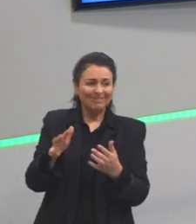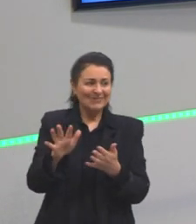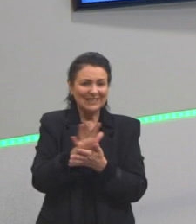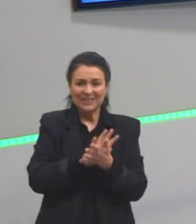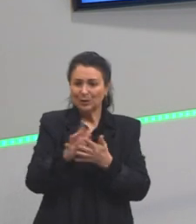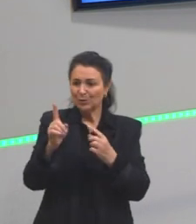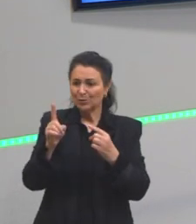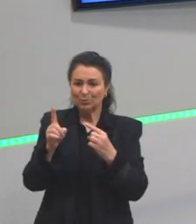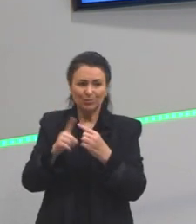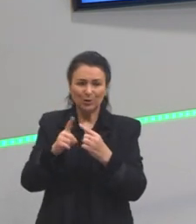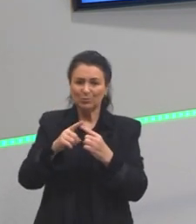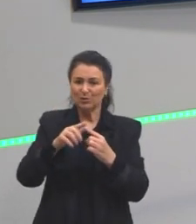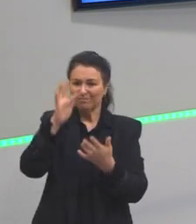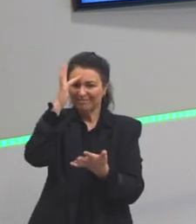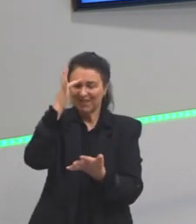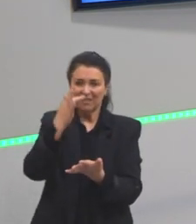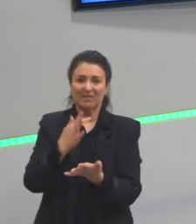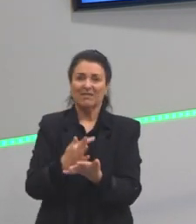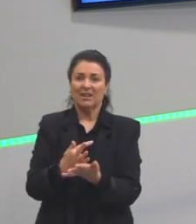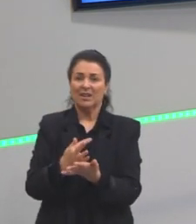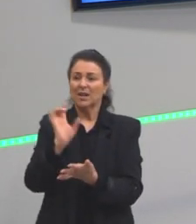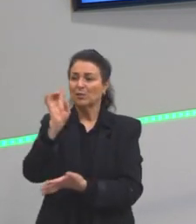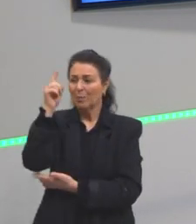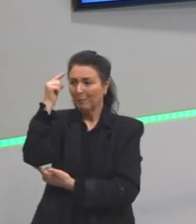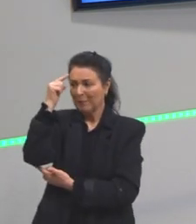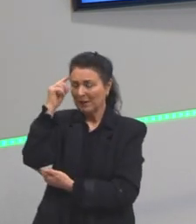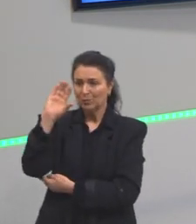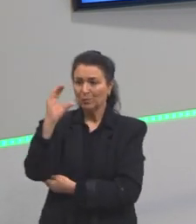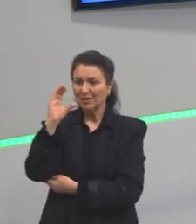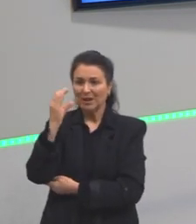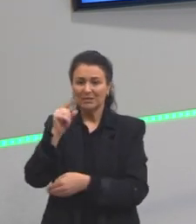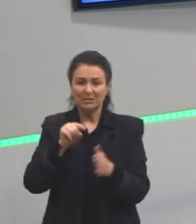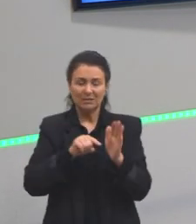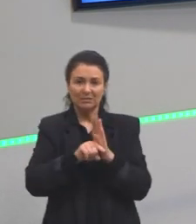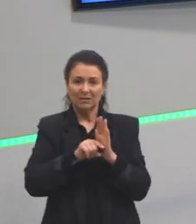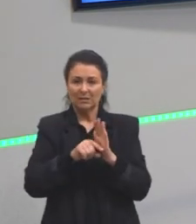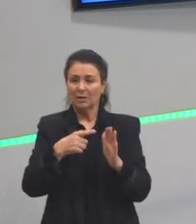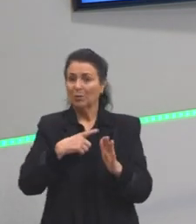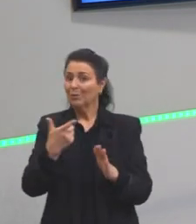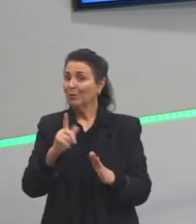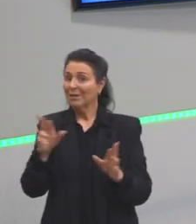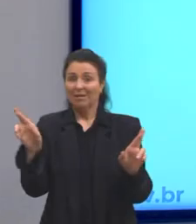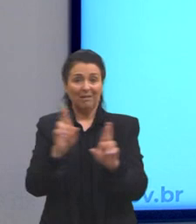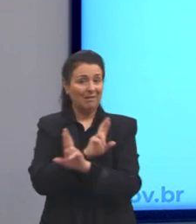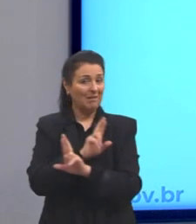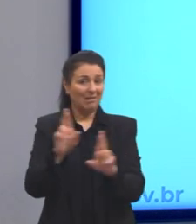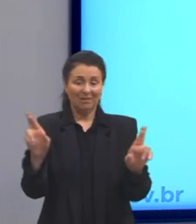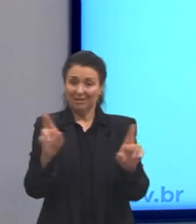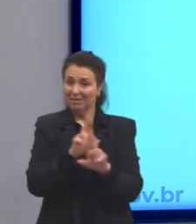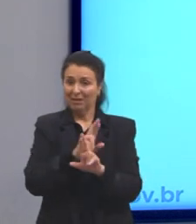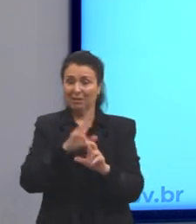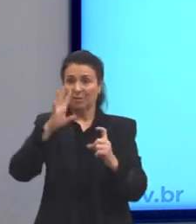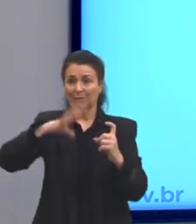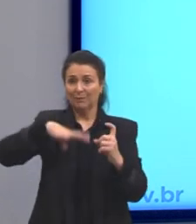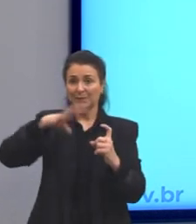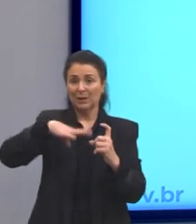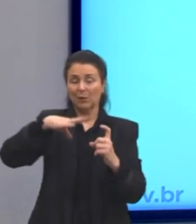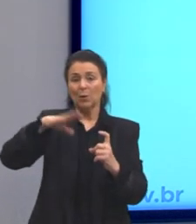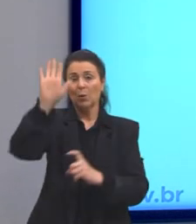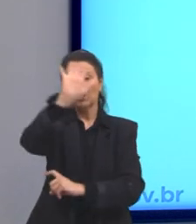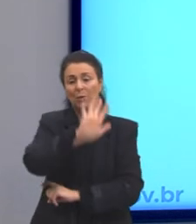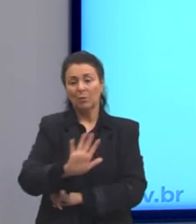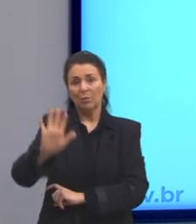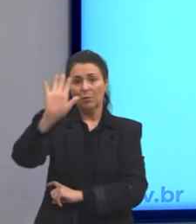fé. Eles estão ali pensando na questão da ciência, então, não se relaciona com o misticismo. O nacionalismo.